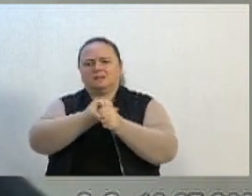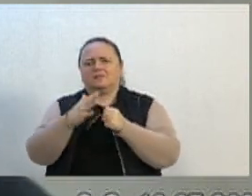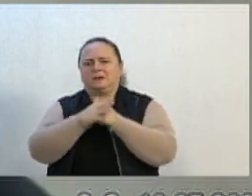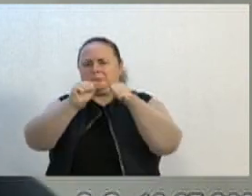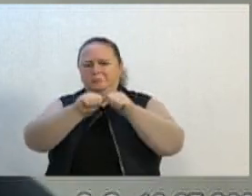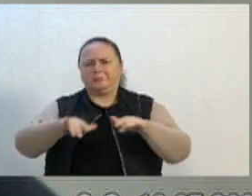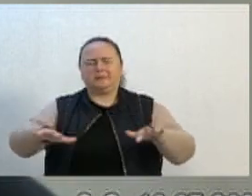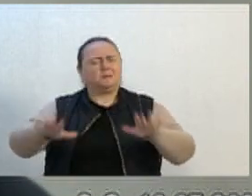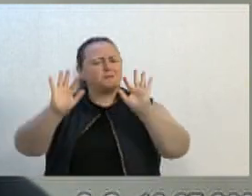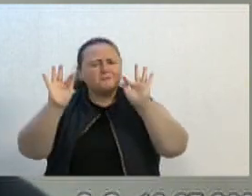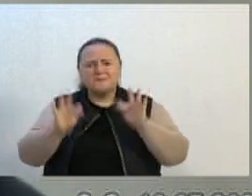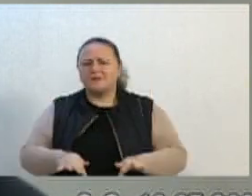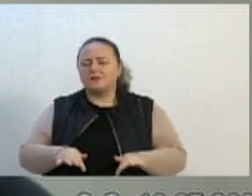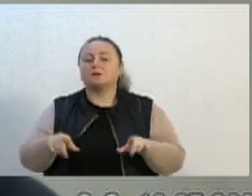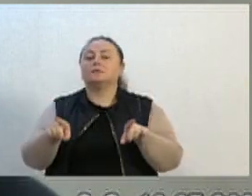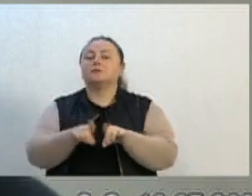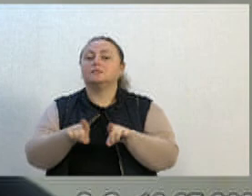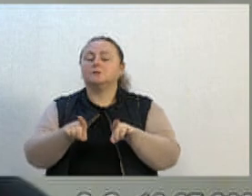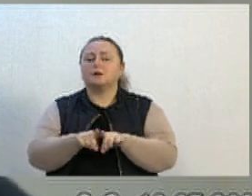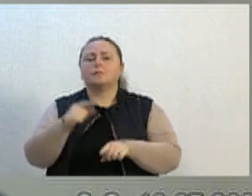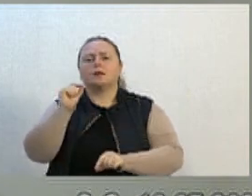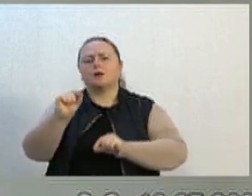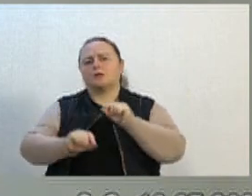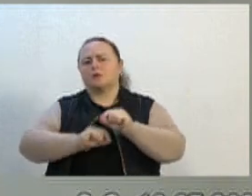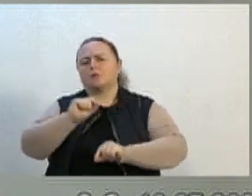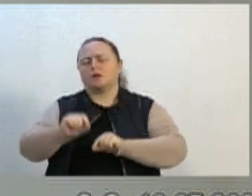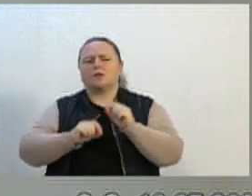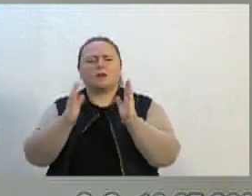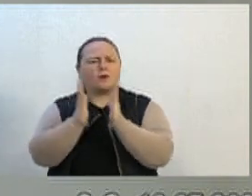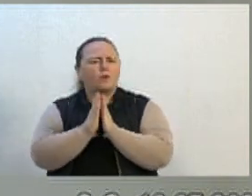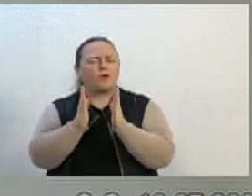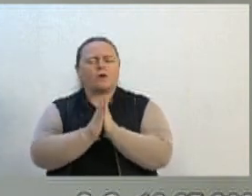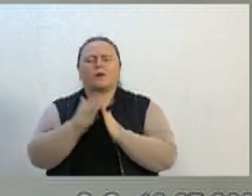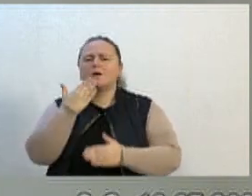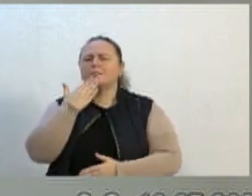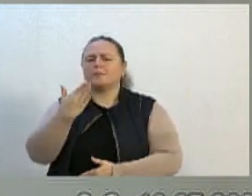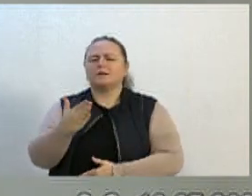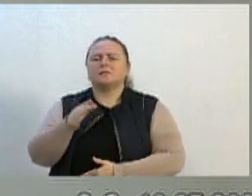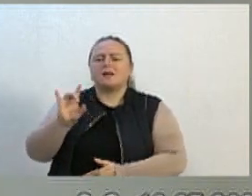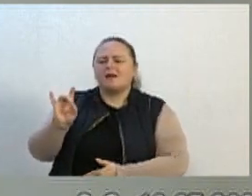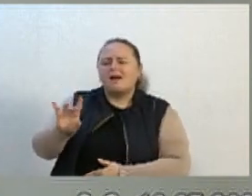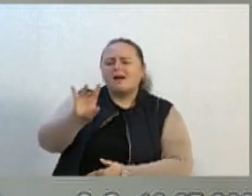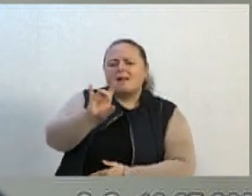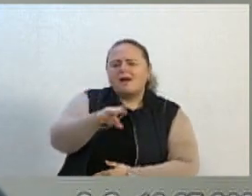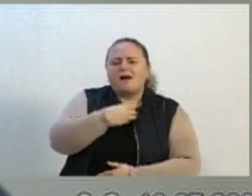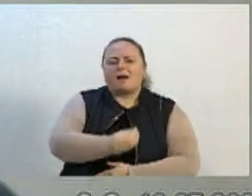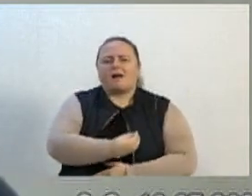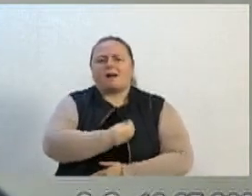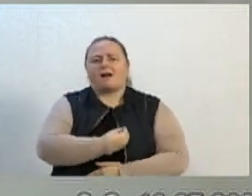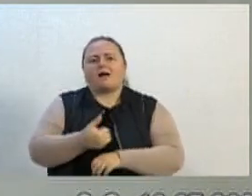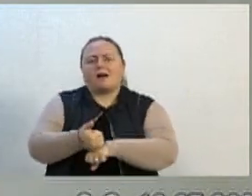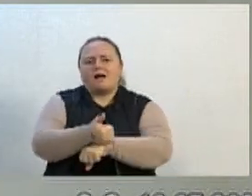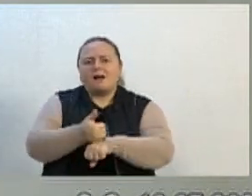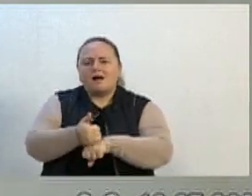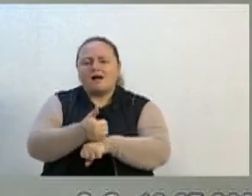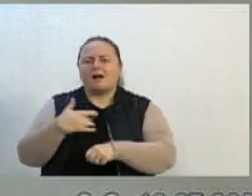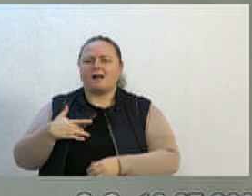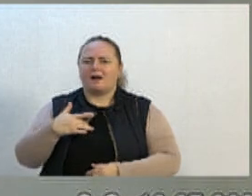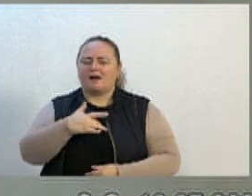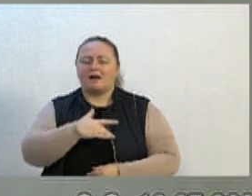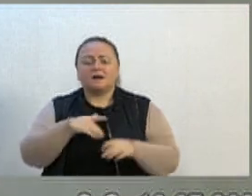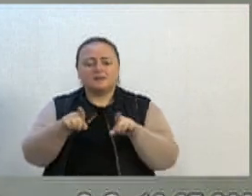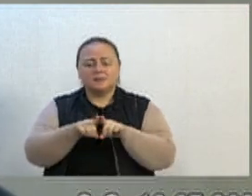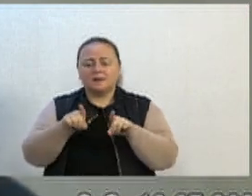as orações e as preces por cada um deles. por cada membro da família